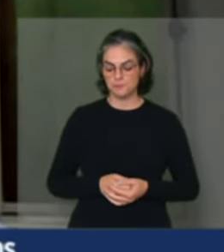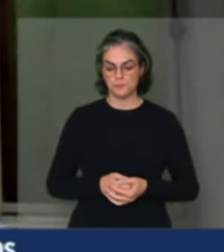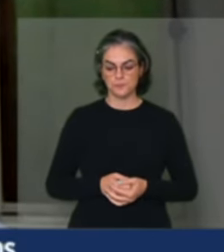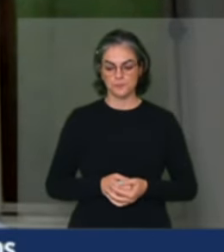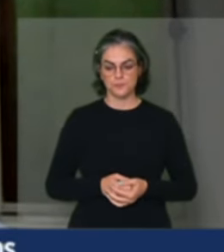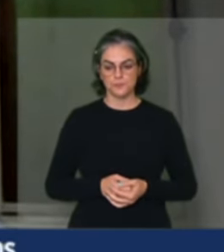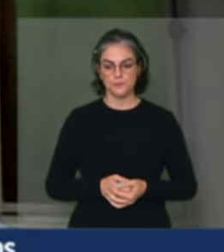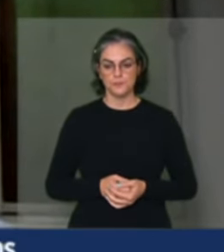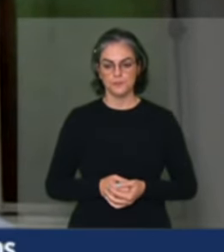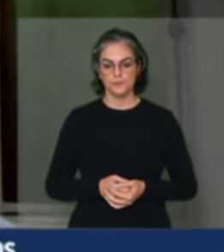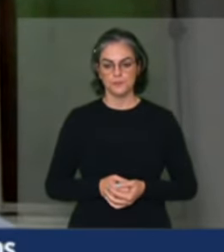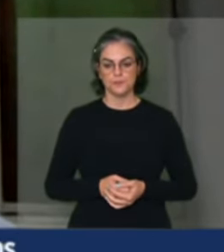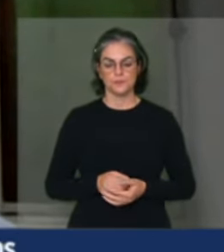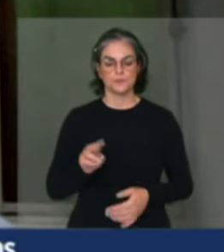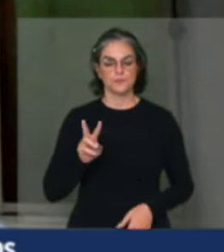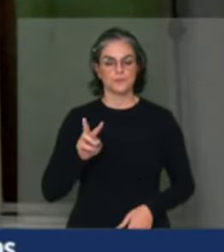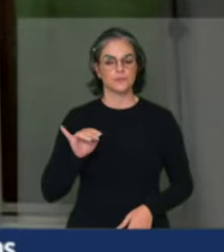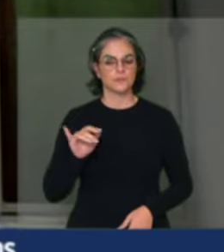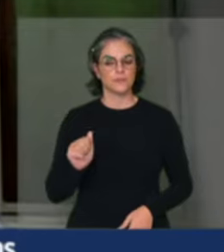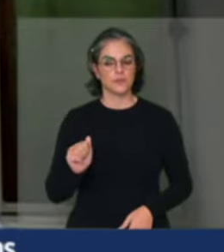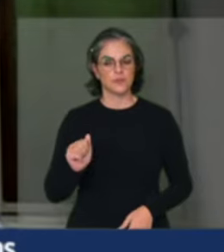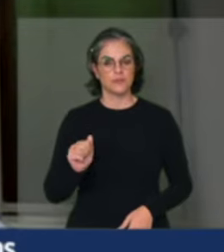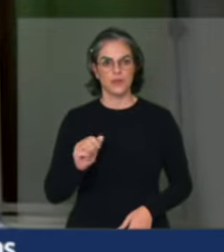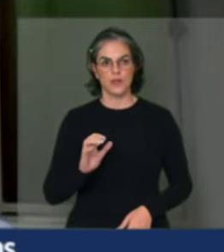campesina, de fato, vem